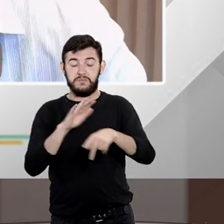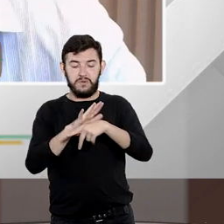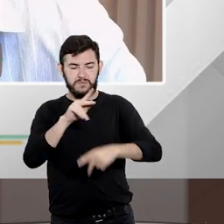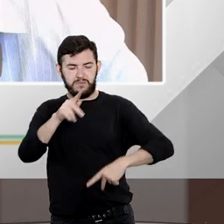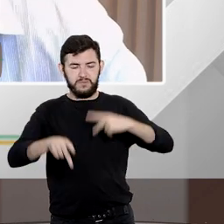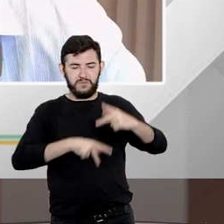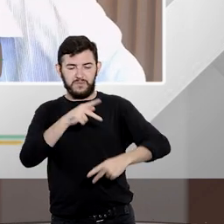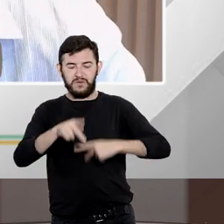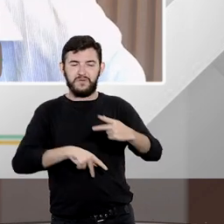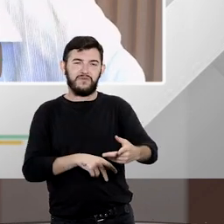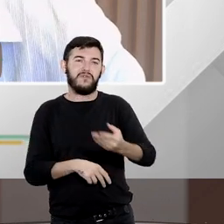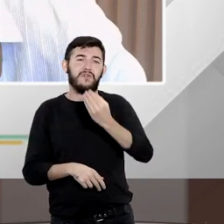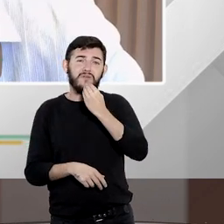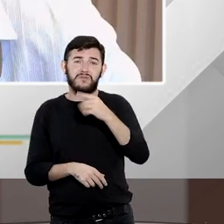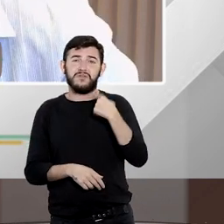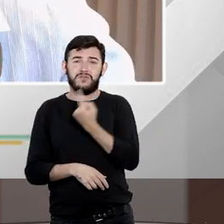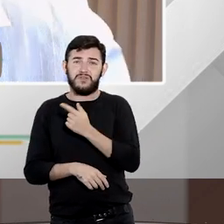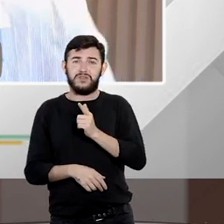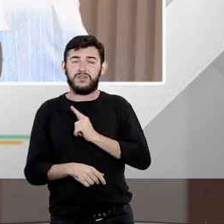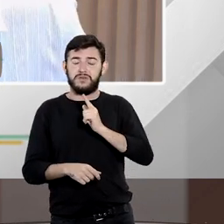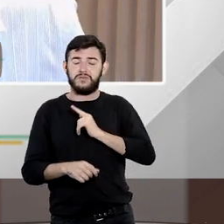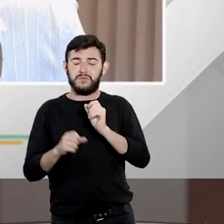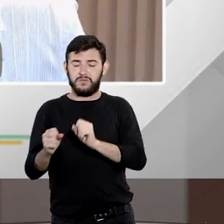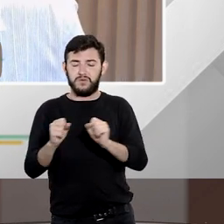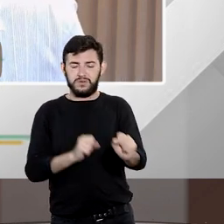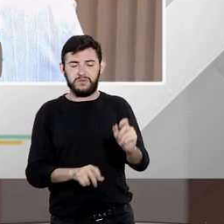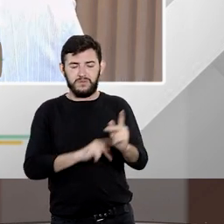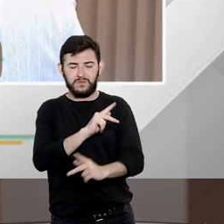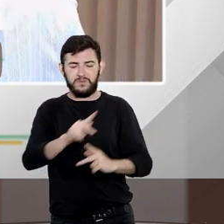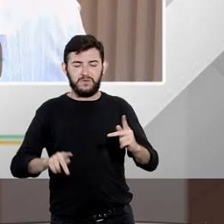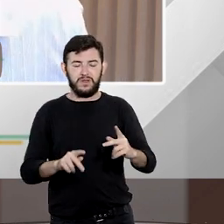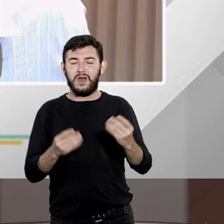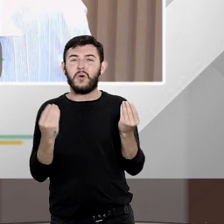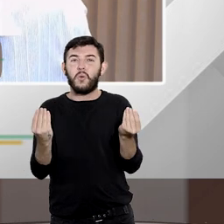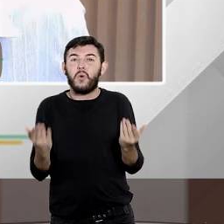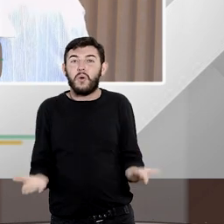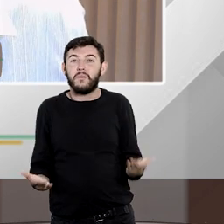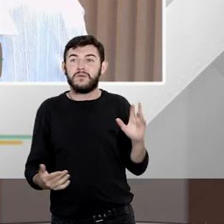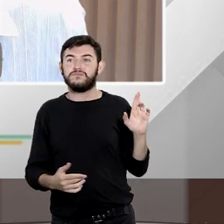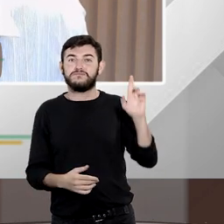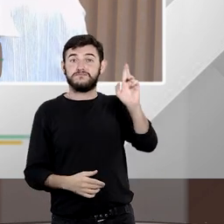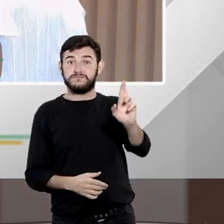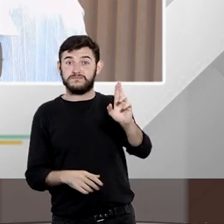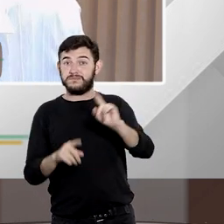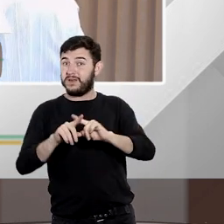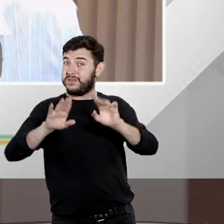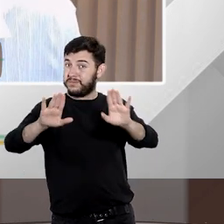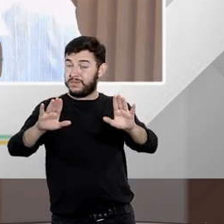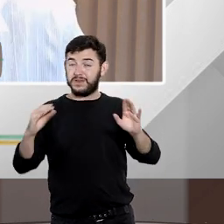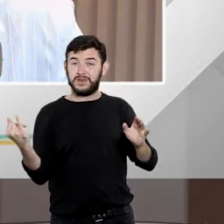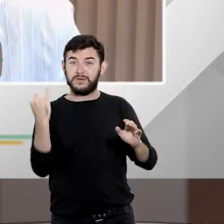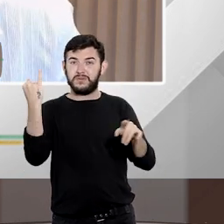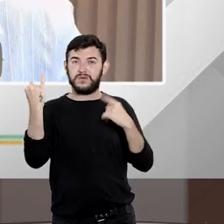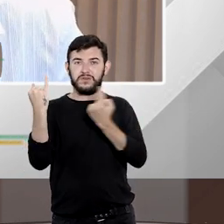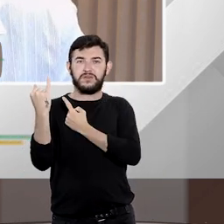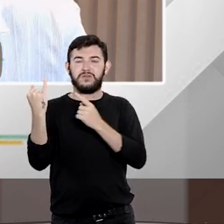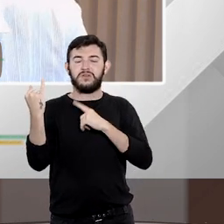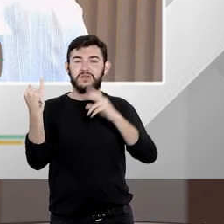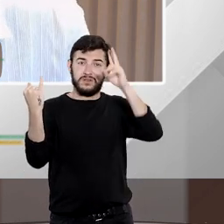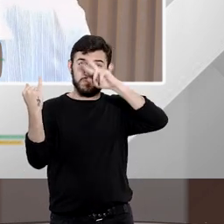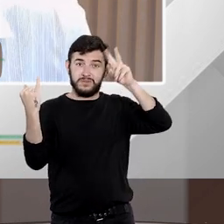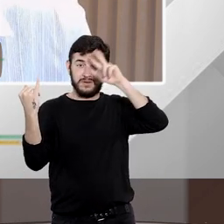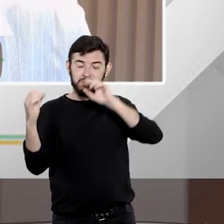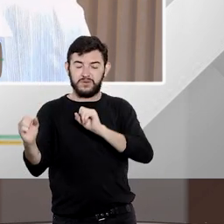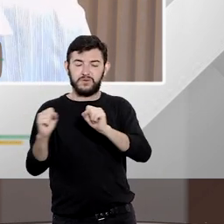nós temos esse exercício do poder popular por diversos representantes mas é muito importante lembrarmos que o poder legítimo